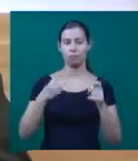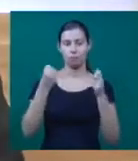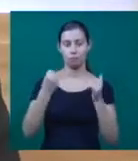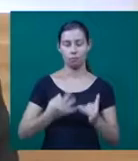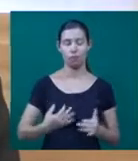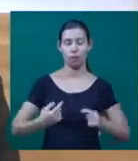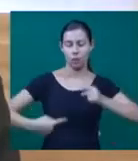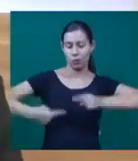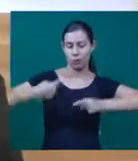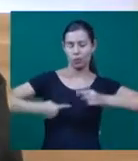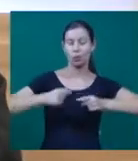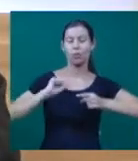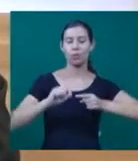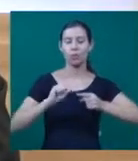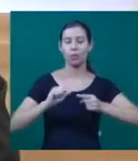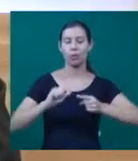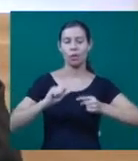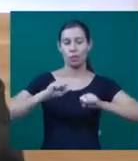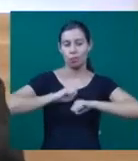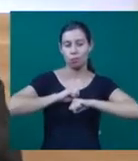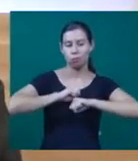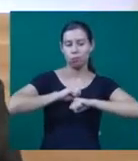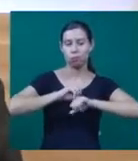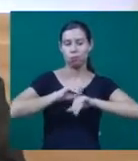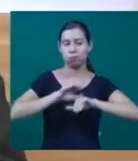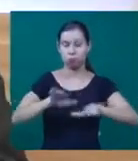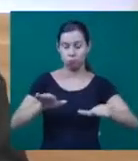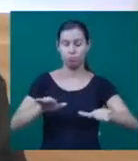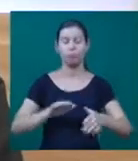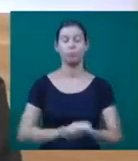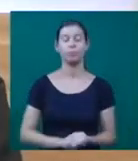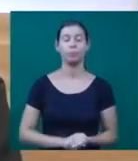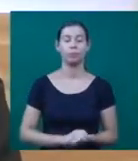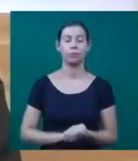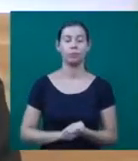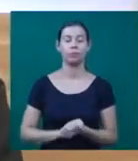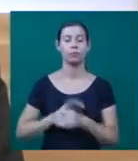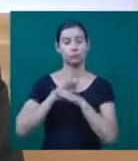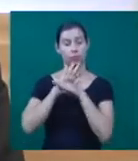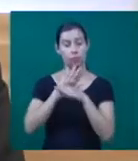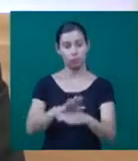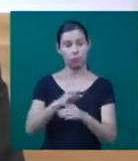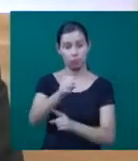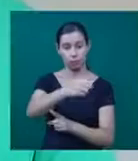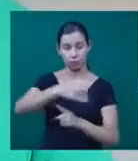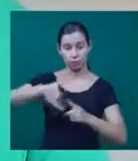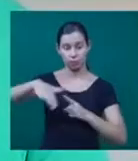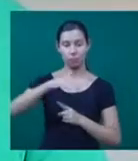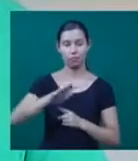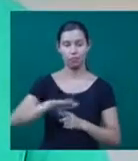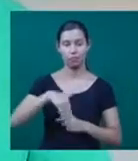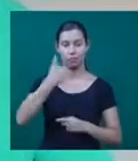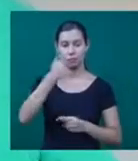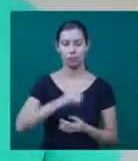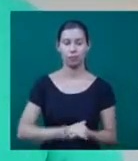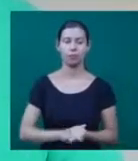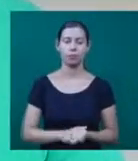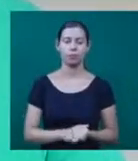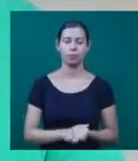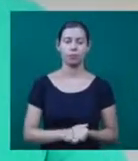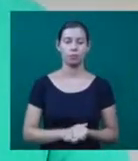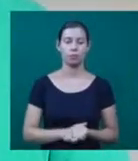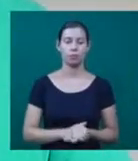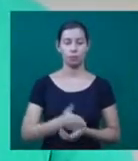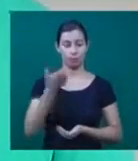têm como proposta multiplicar informações e conhecimento, além de contribuir para uma sociedade melhor. Augusto foi vítima de